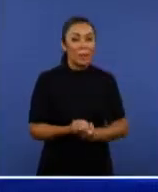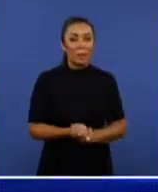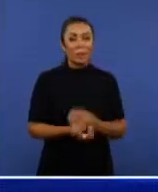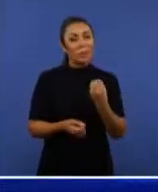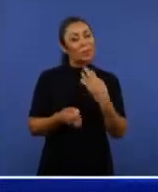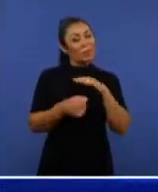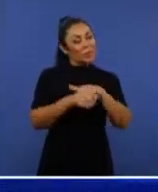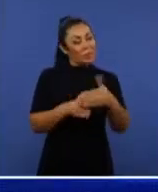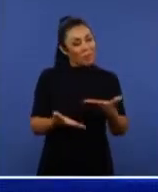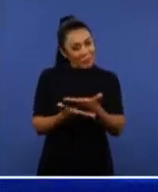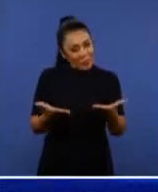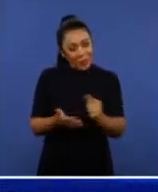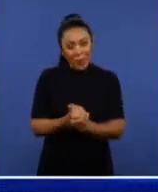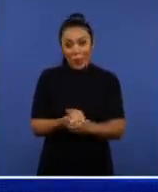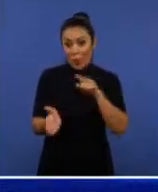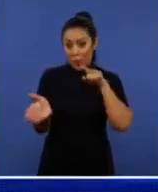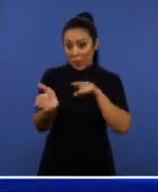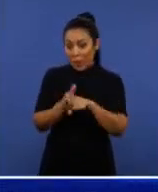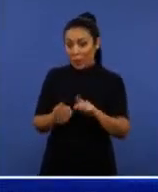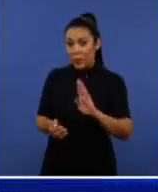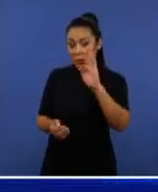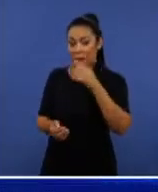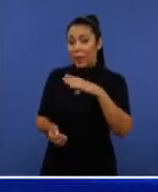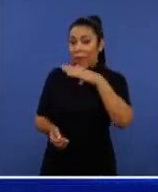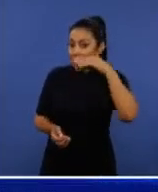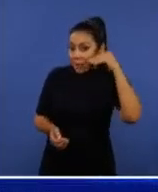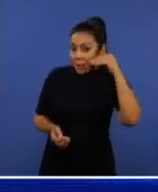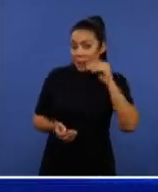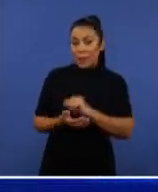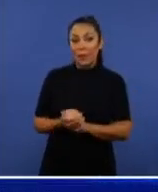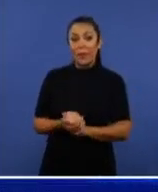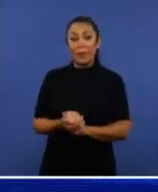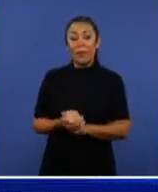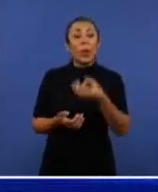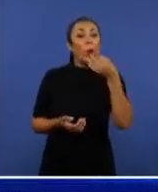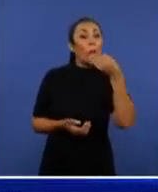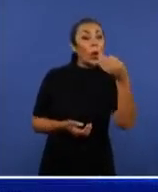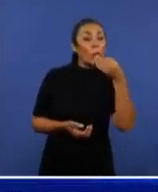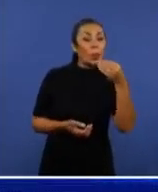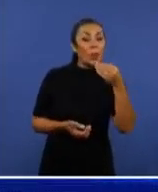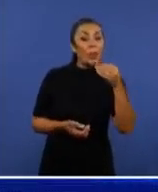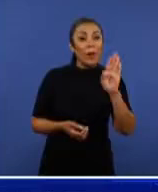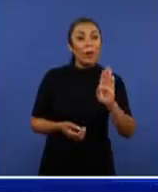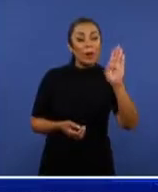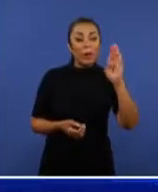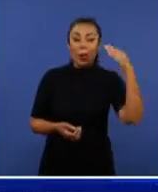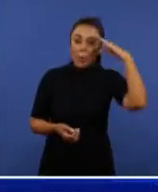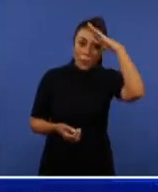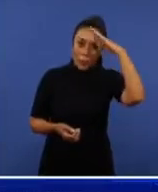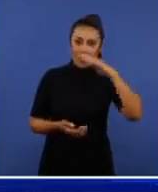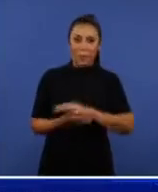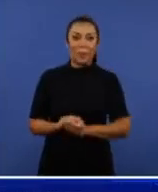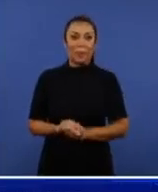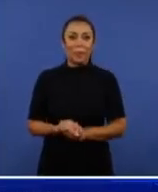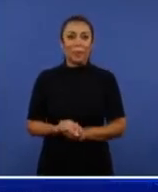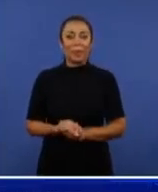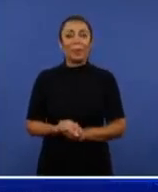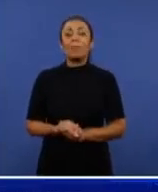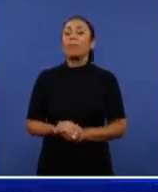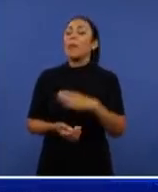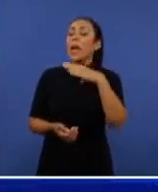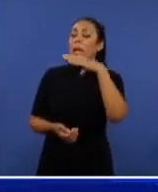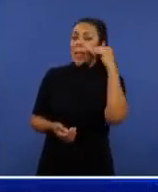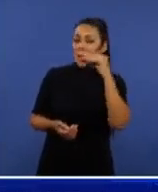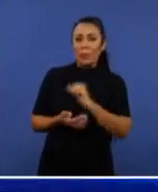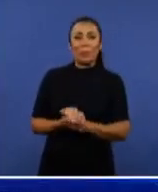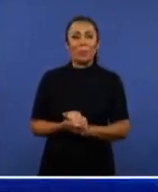Boa noite a todos. Eu vou fazer uma pergunta ao candidato Ciro Gomes, com comentário do candidato Jair Bolsonaro. Candidato Ciro,